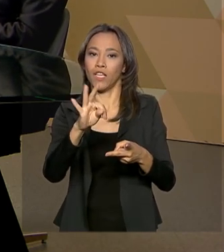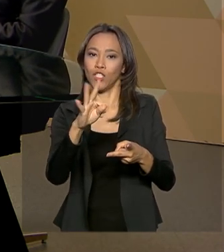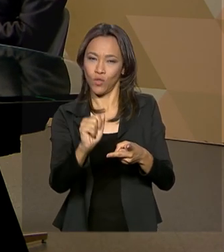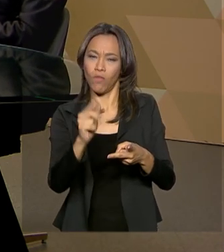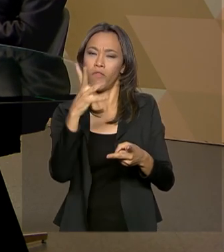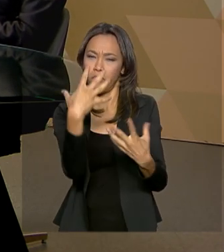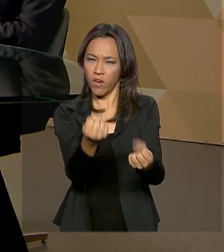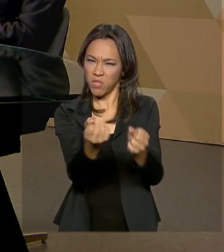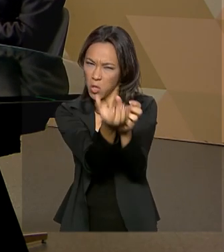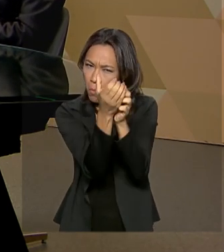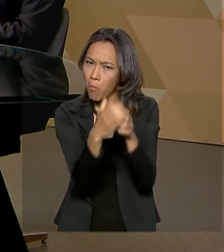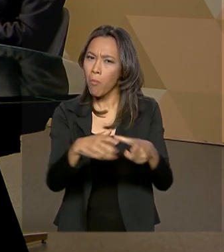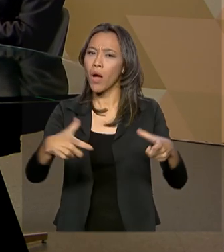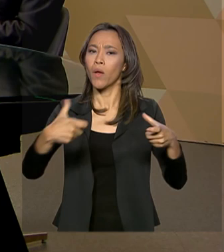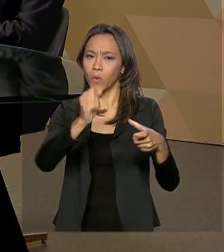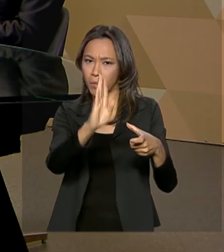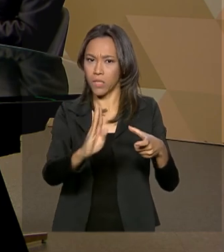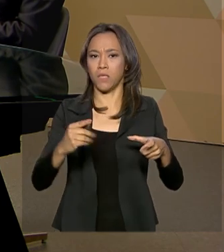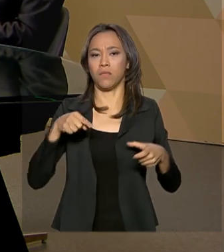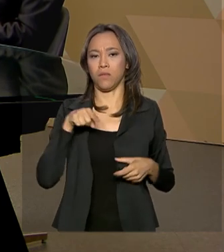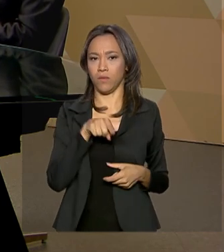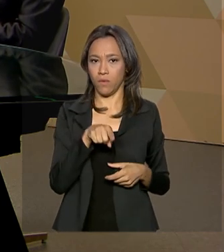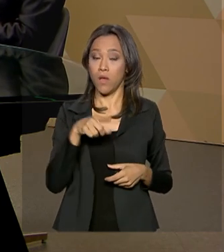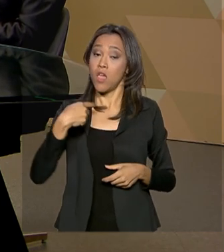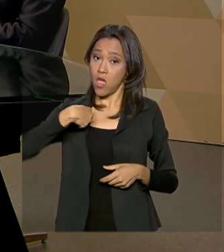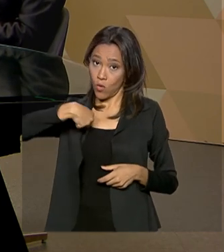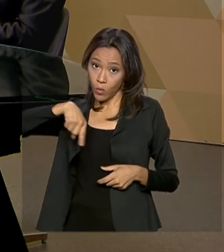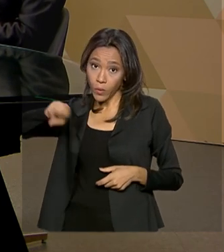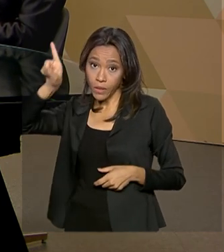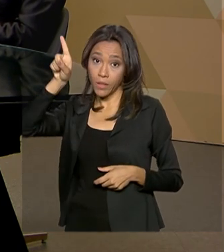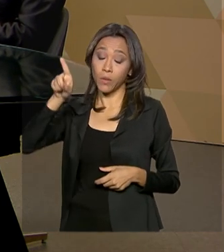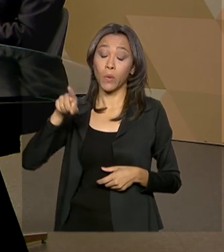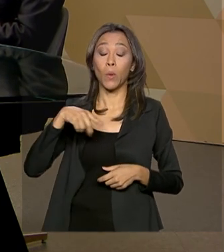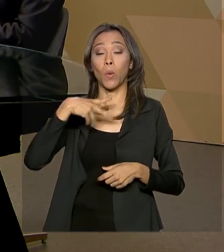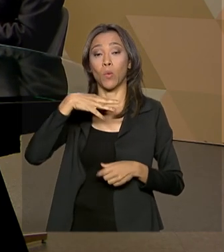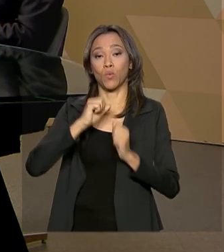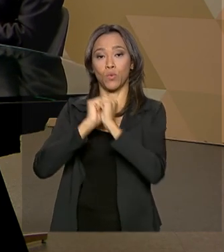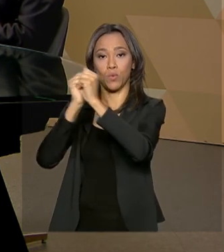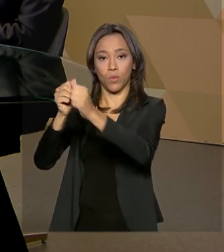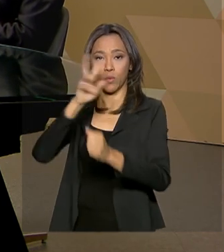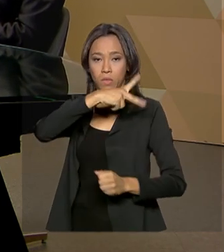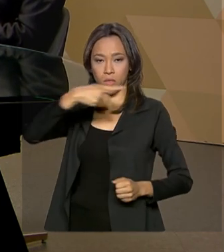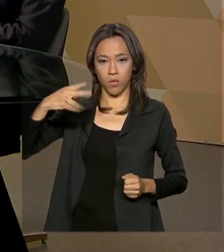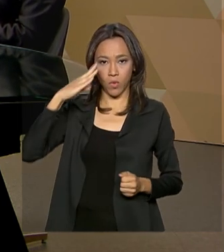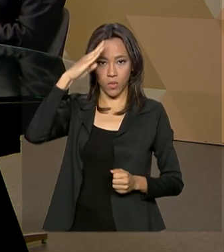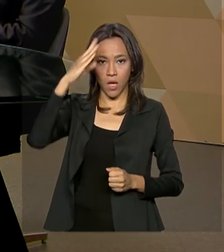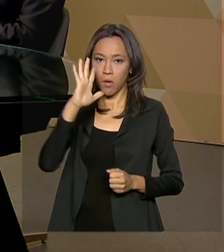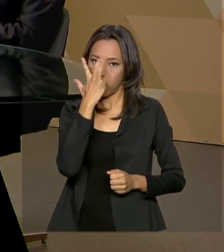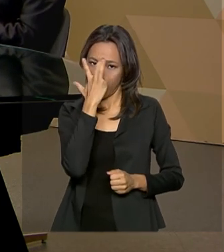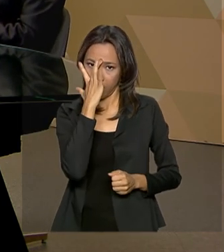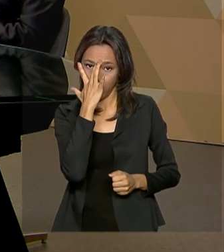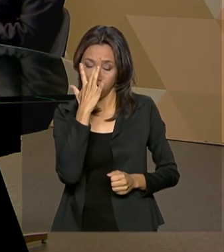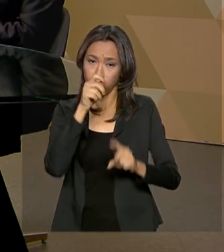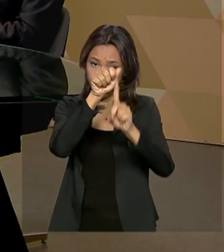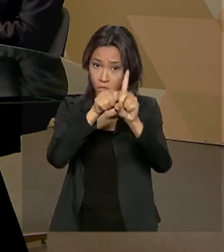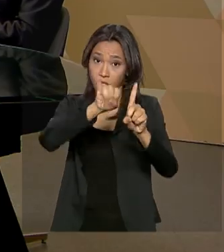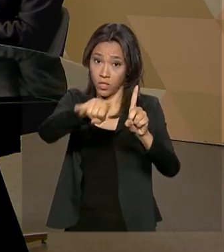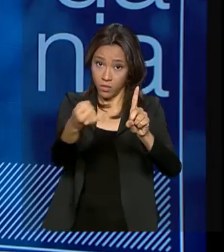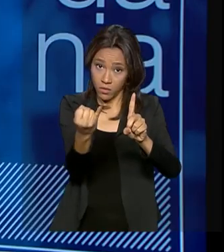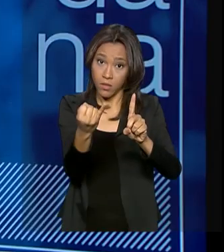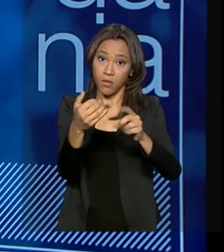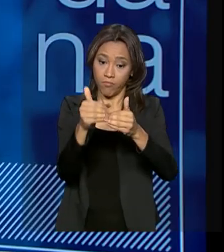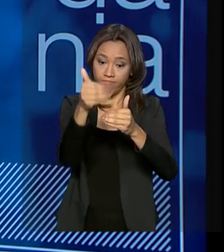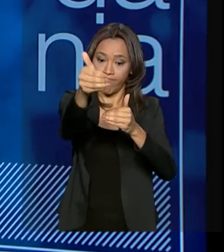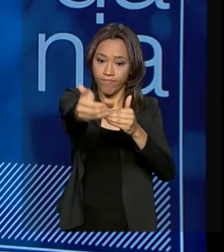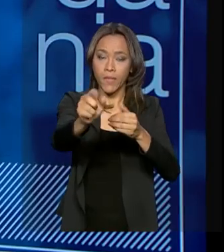microcrédito do Brasil. Eu estou indo com o presidente Jair Bolsonaro para a Índia, em janeiro, e